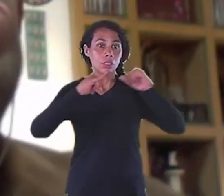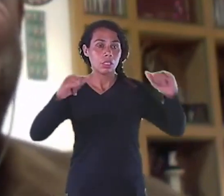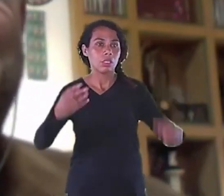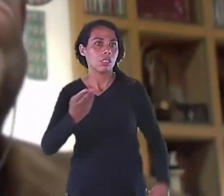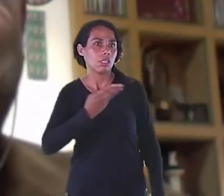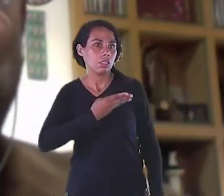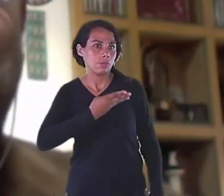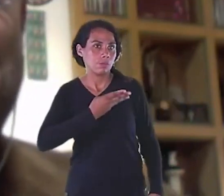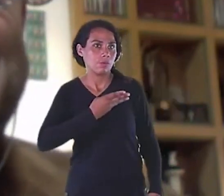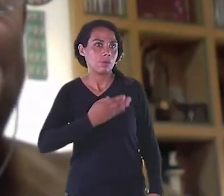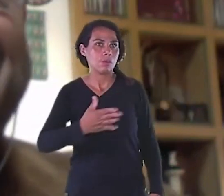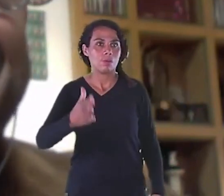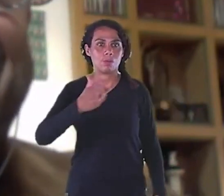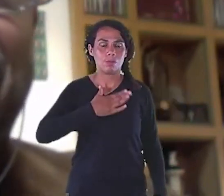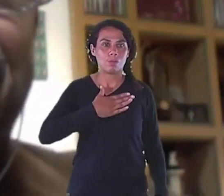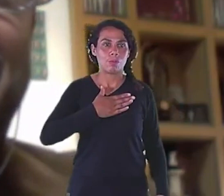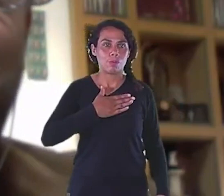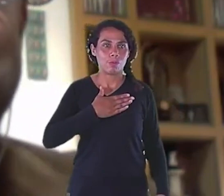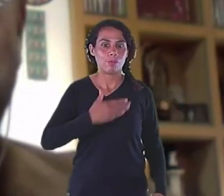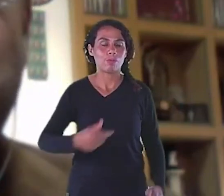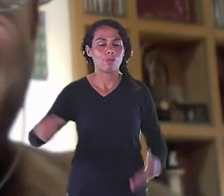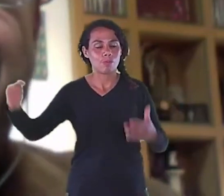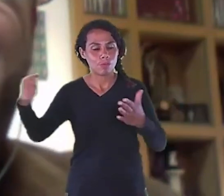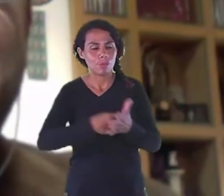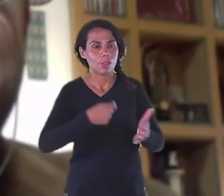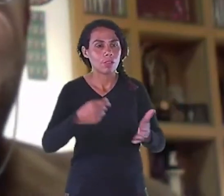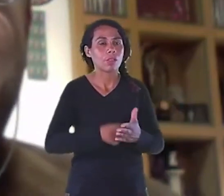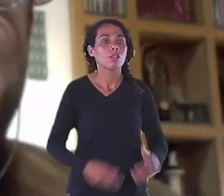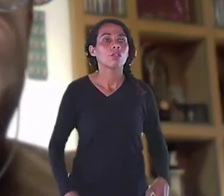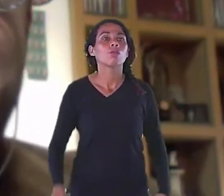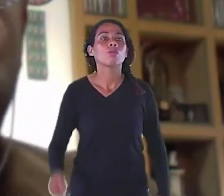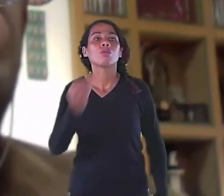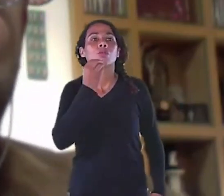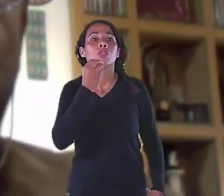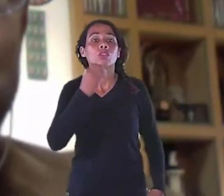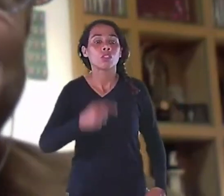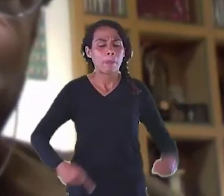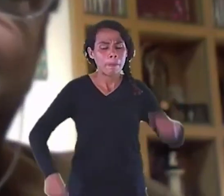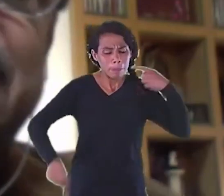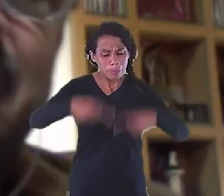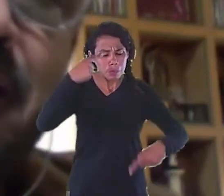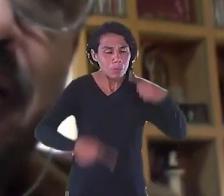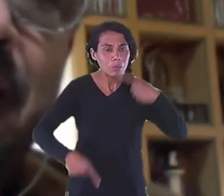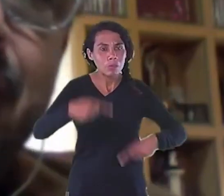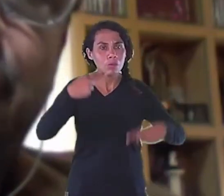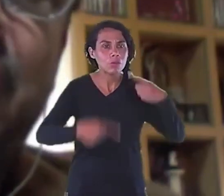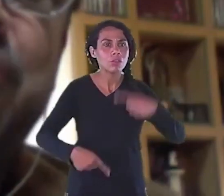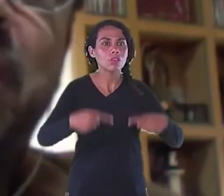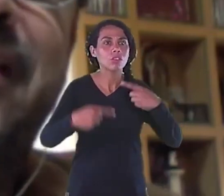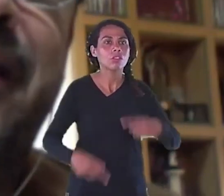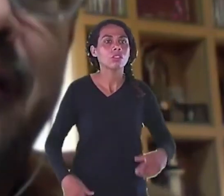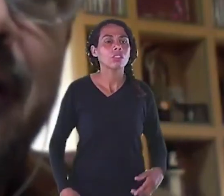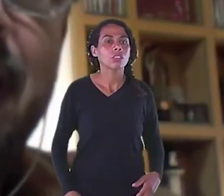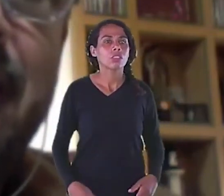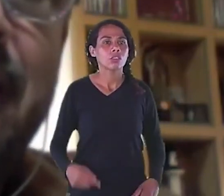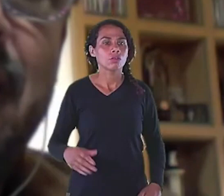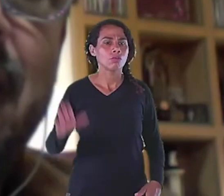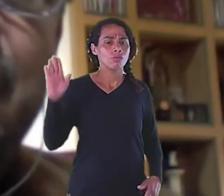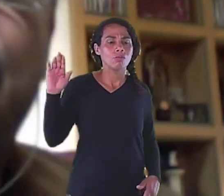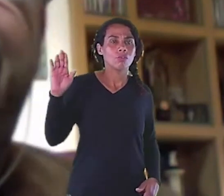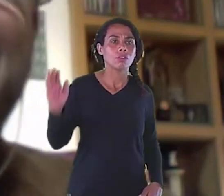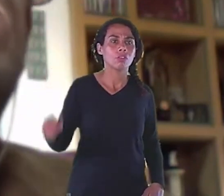questões Que fizeram Com que o design brasileiro Seja do jeito que é Você fala Da industrialização forçada Foi do regime militar